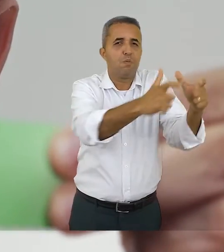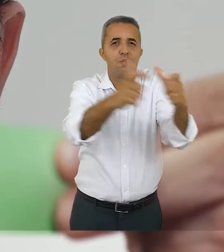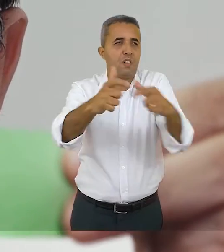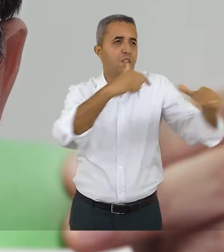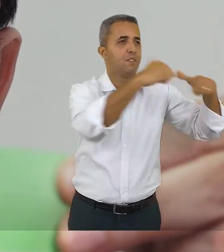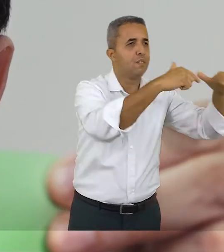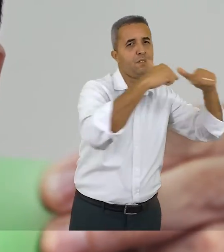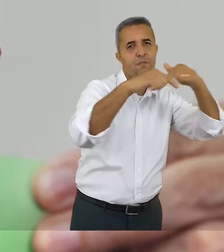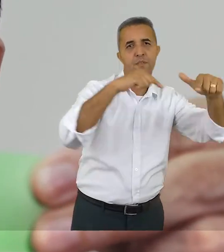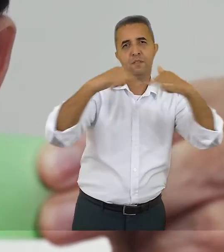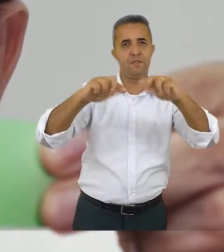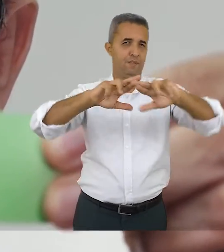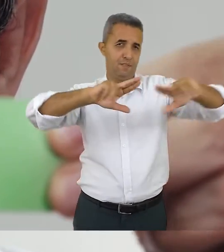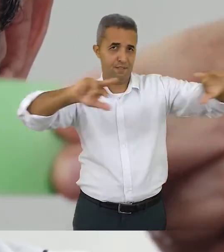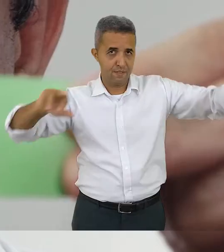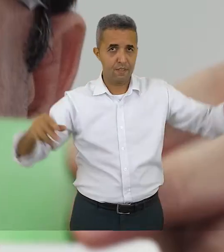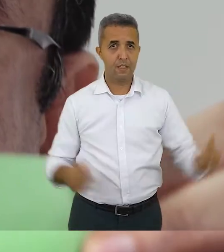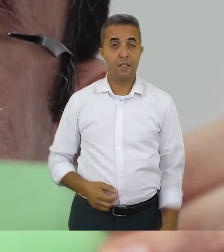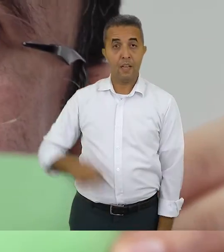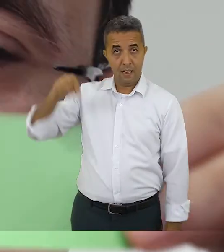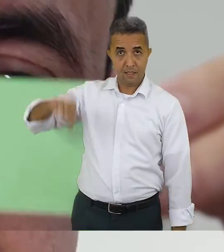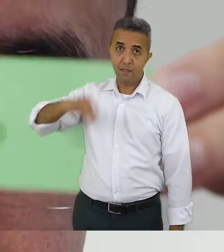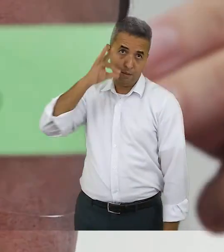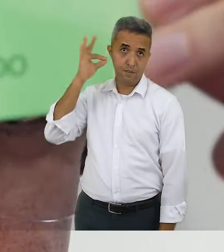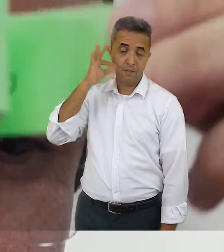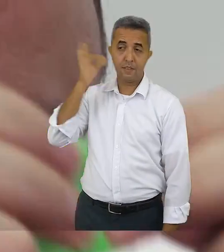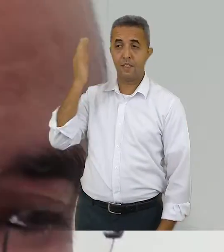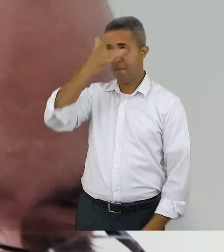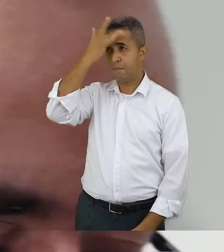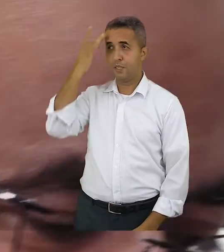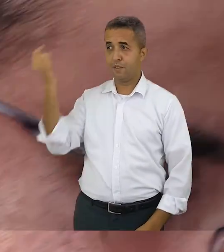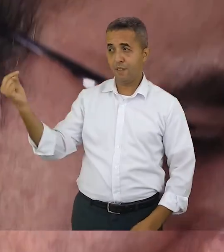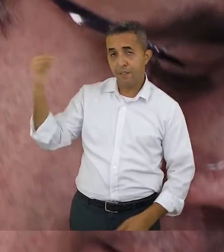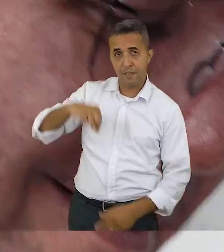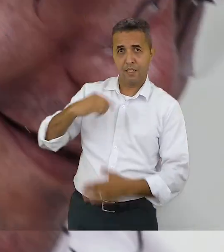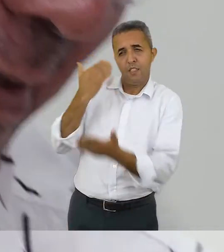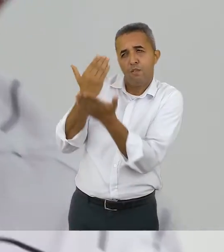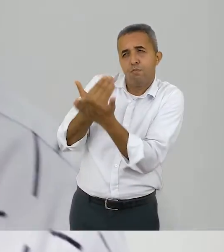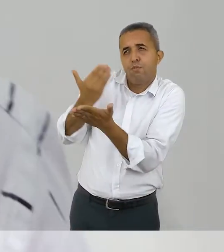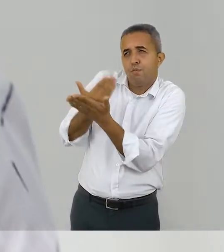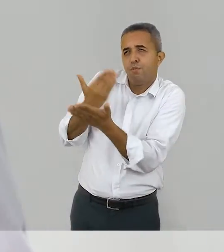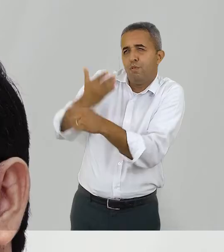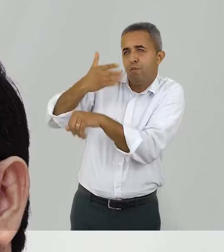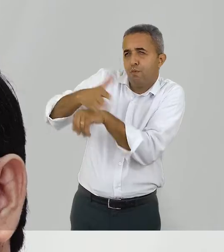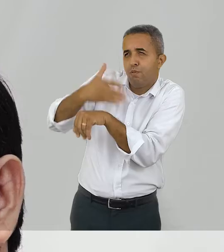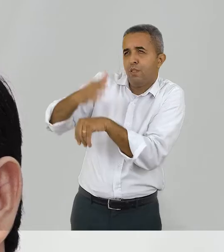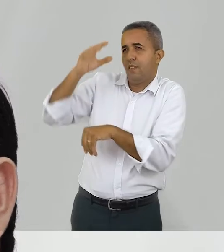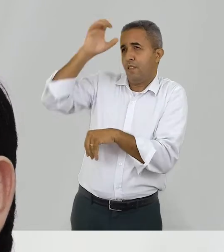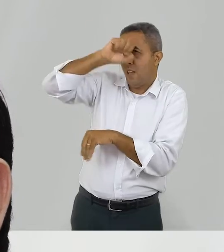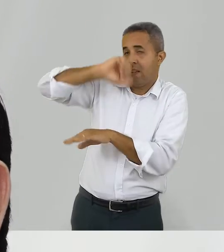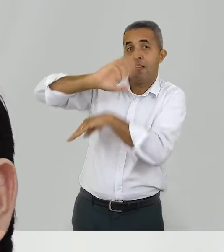O que se refere à qualidade e inserção no mercado de trabalho, eu penso que a Universidade Federal,